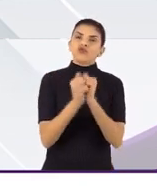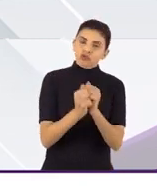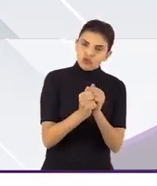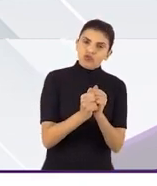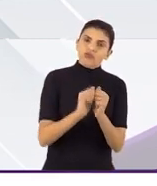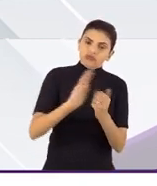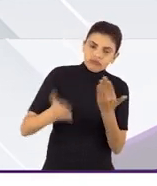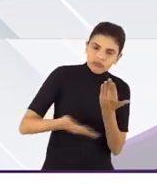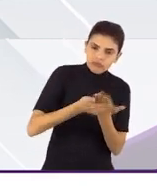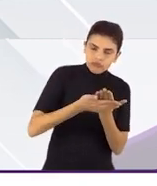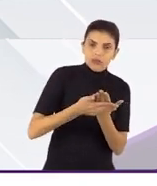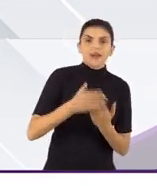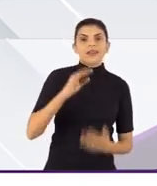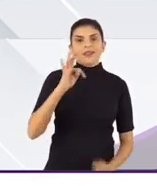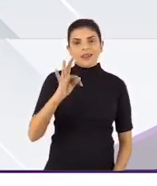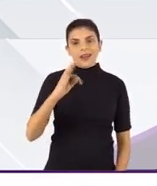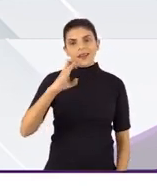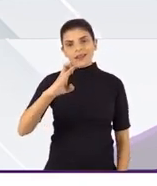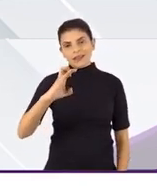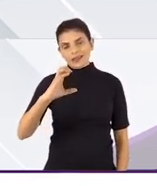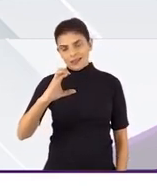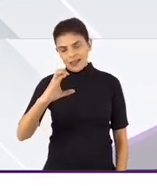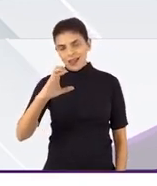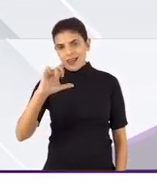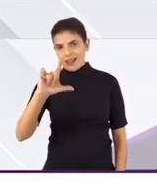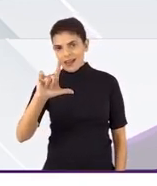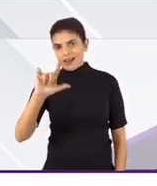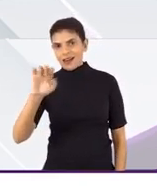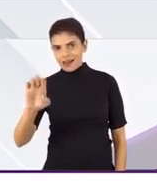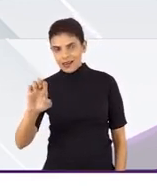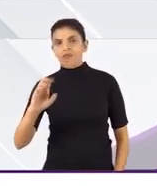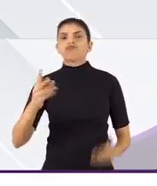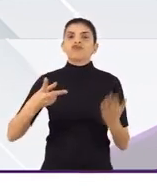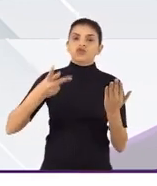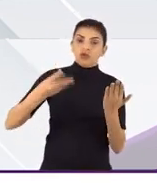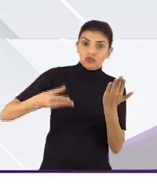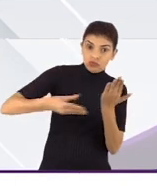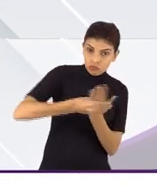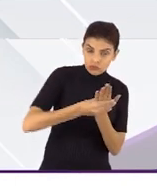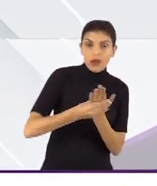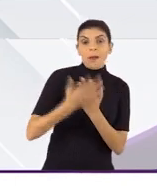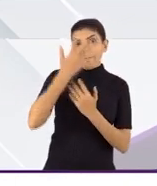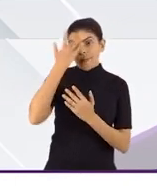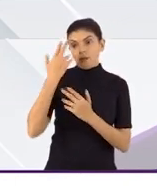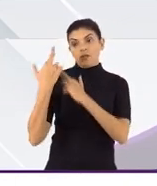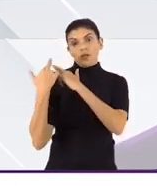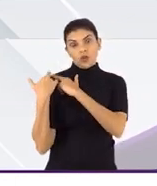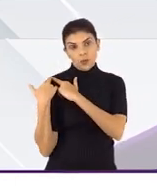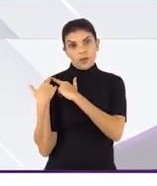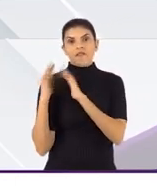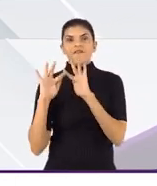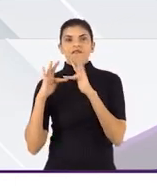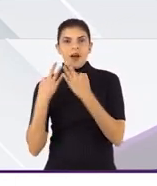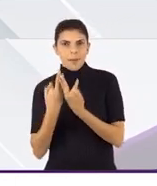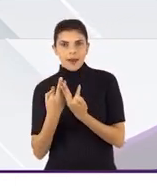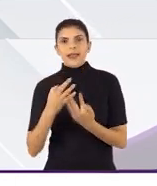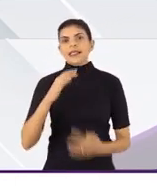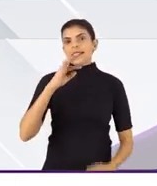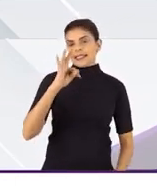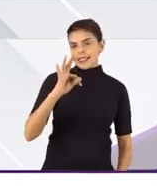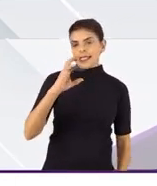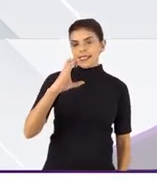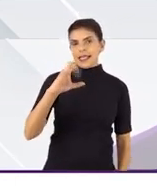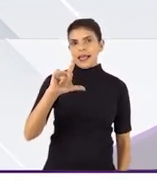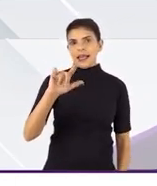conjuntamente com o termo de consentimento livre espadecido dos responsáveis. Então,